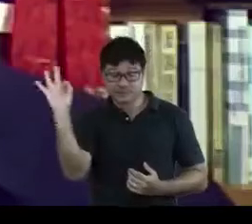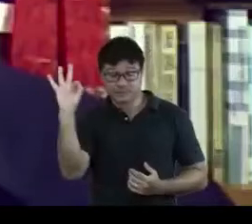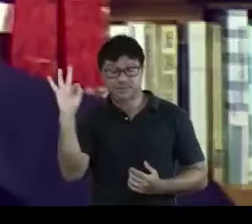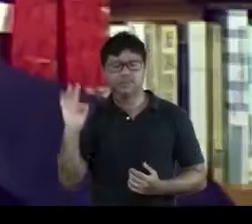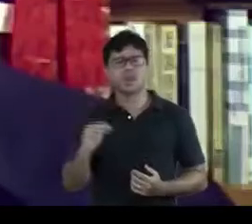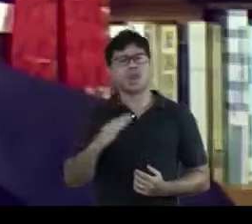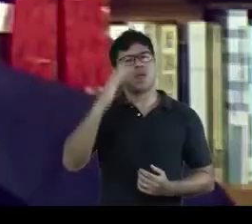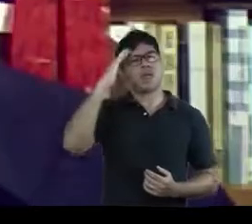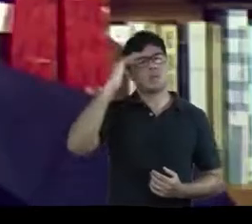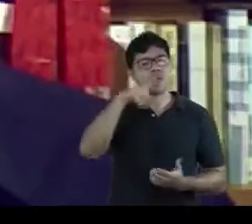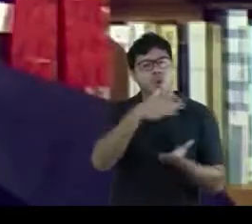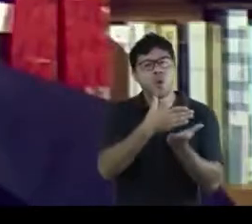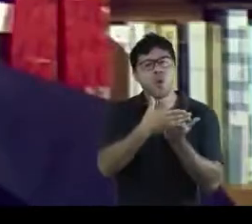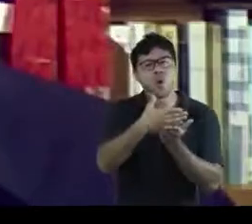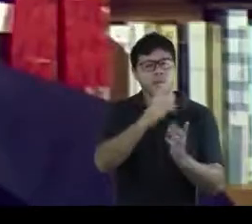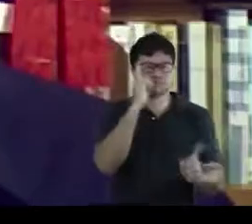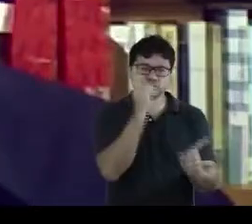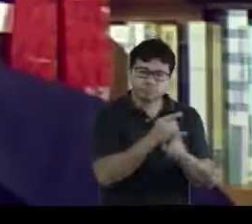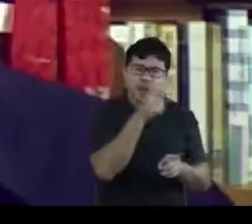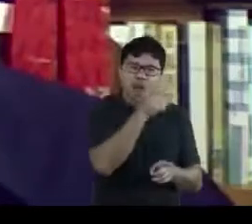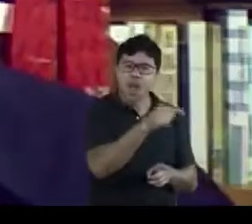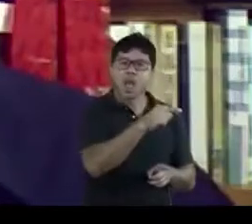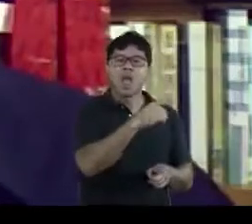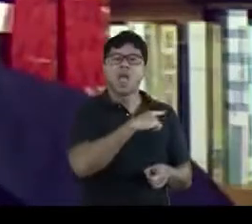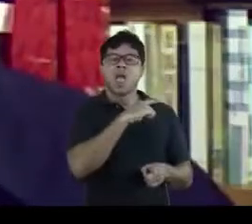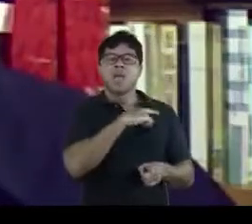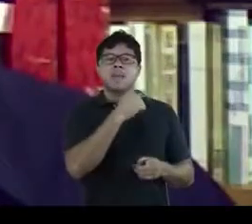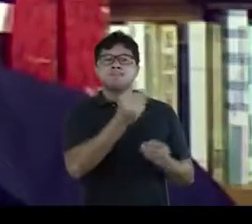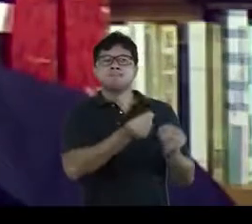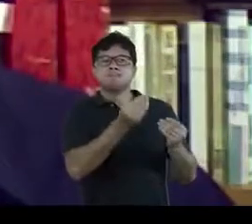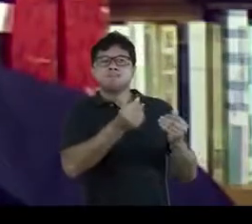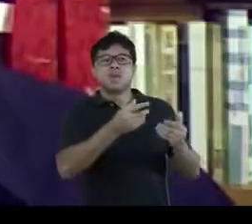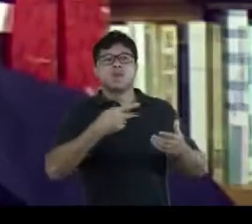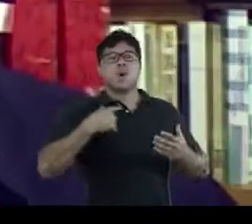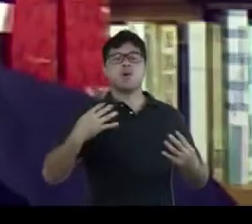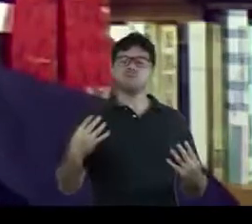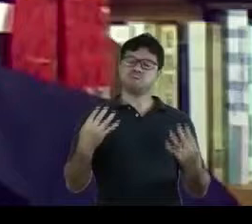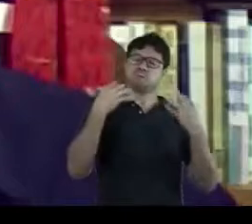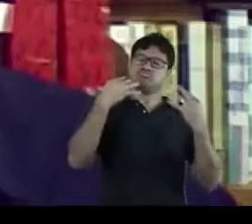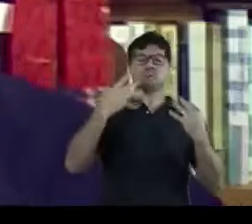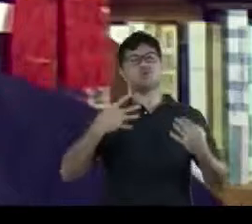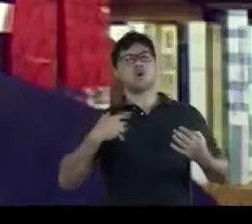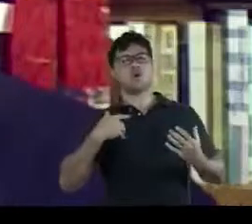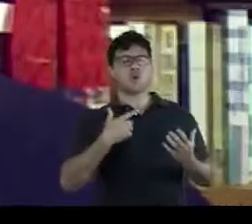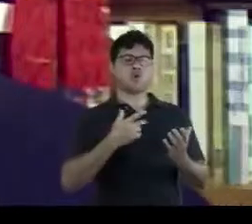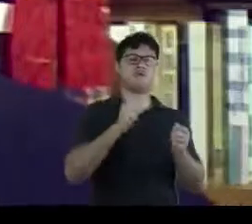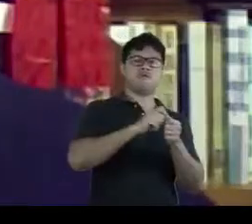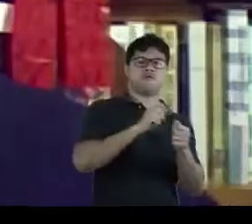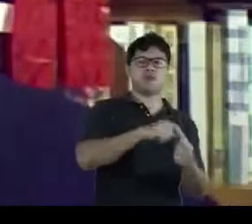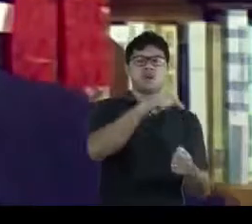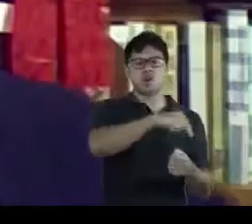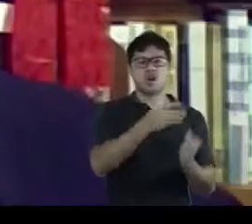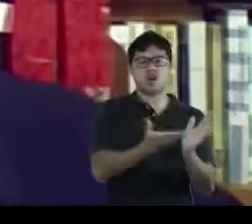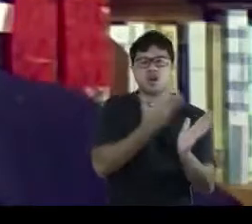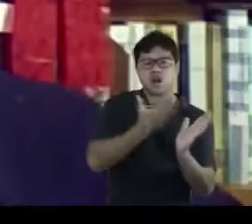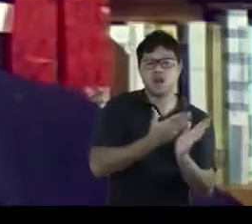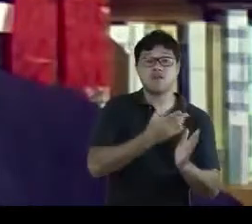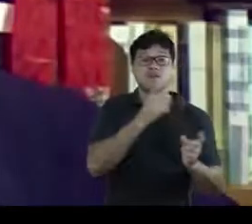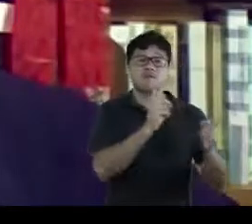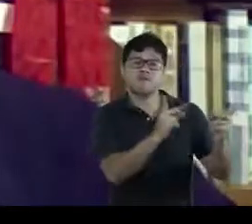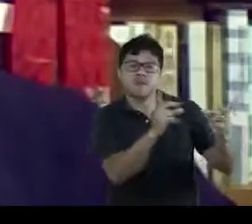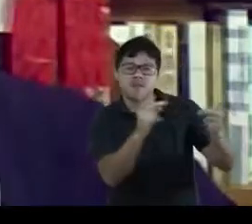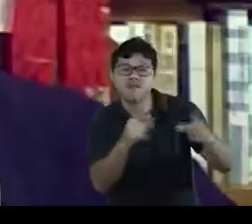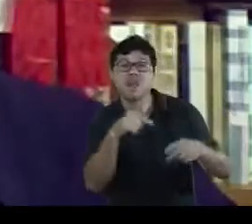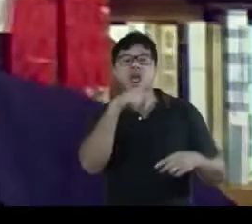pensar que aquele traço inicialmente identificado como autopromocional, uma vez que conferia o livreiro uma função